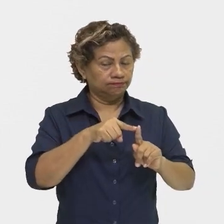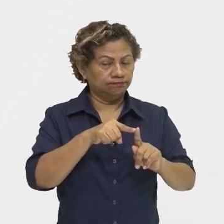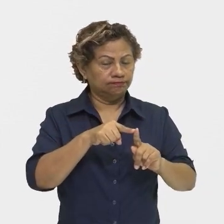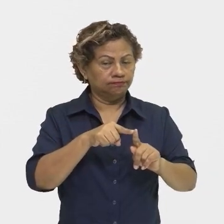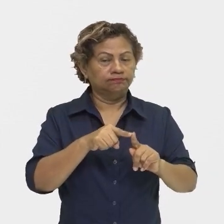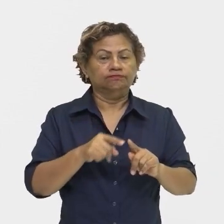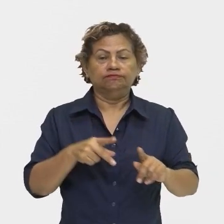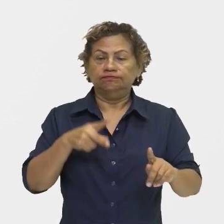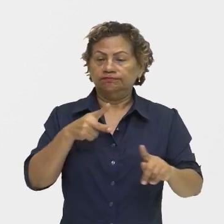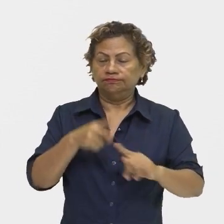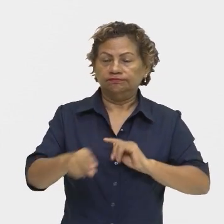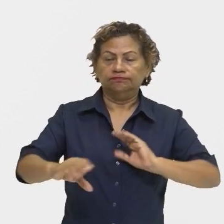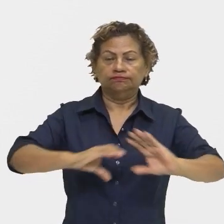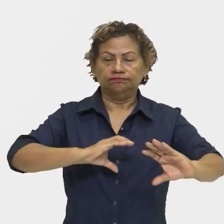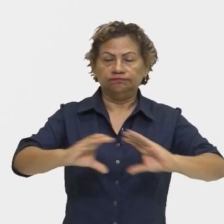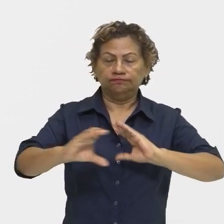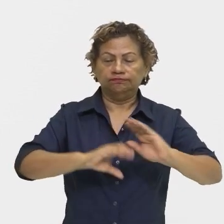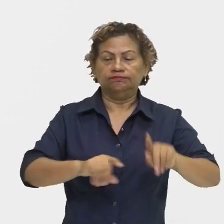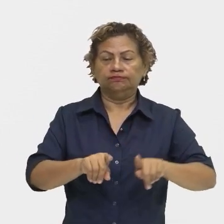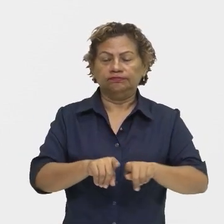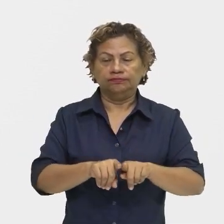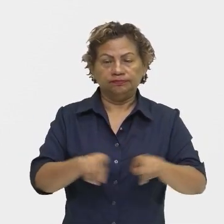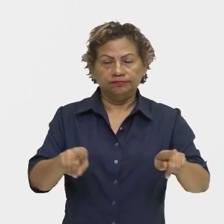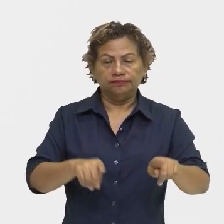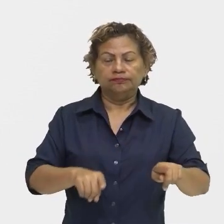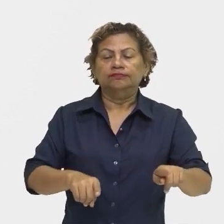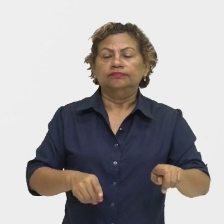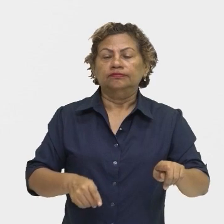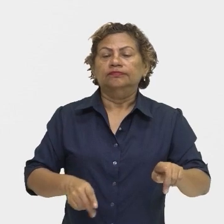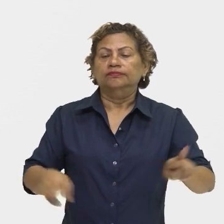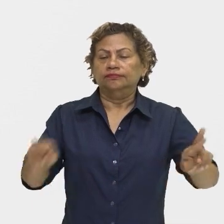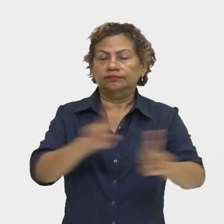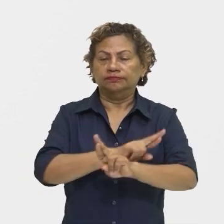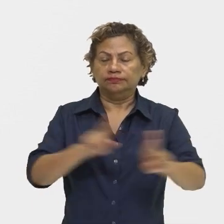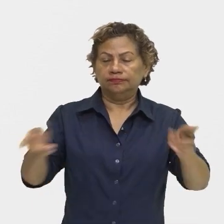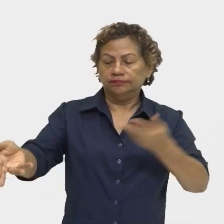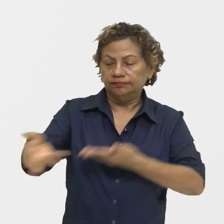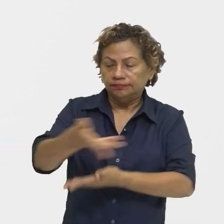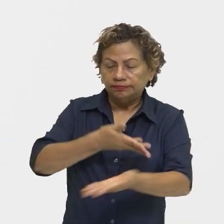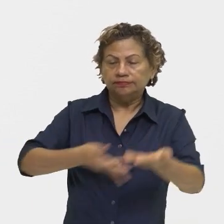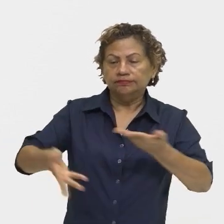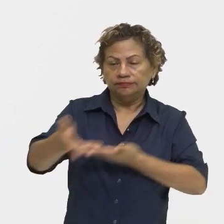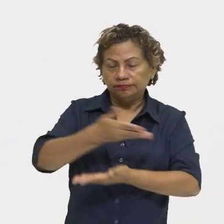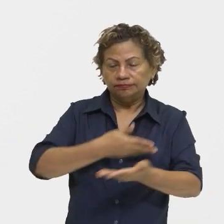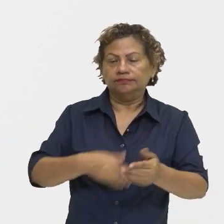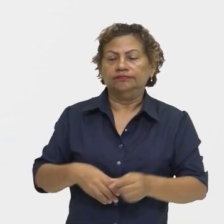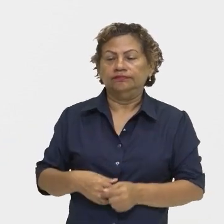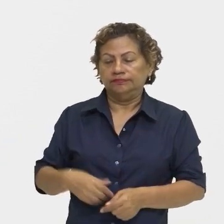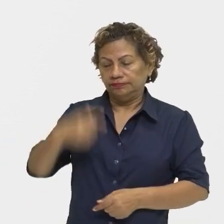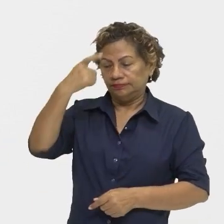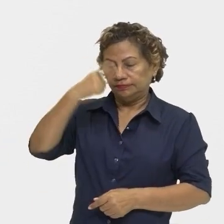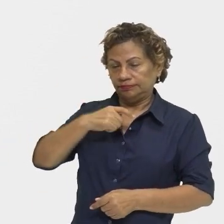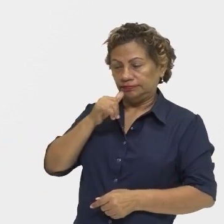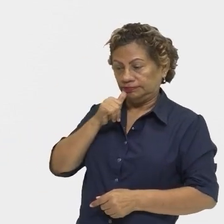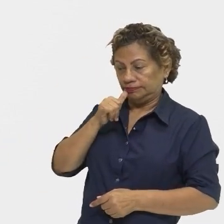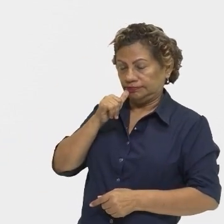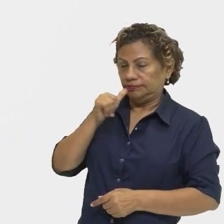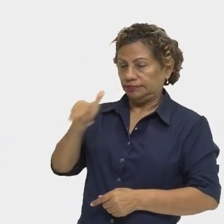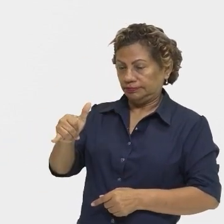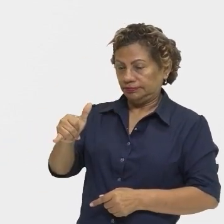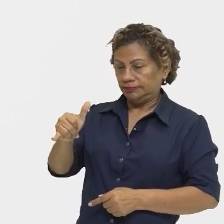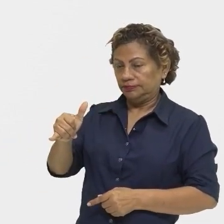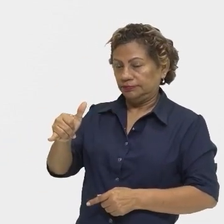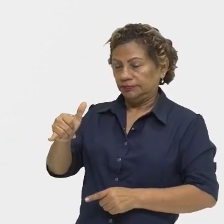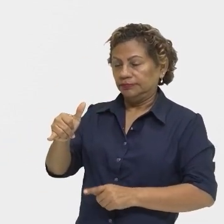De modo que o mais importante é a relação entre o emissor e o receptor. Ou seja, vai estar ali os dois se comunicando, né? Aqui o foco